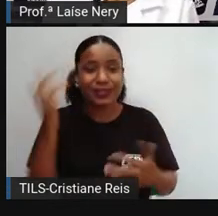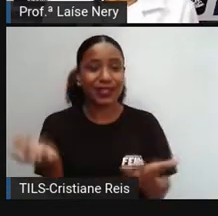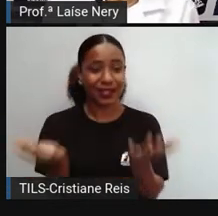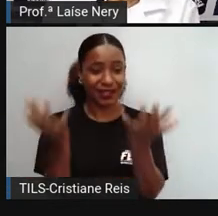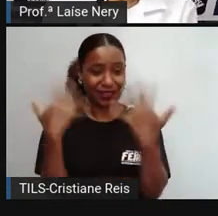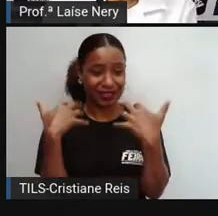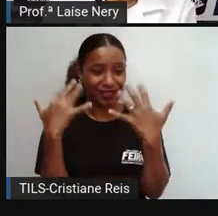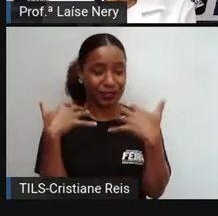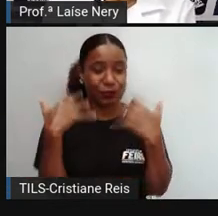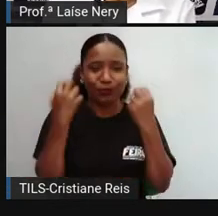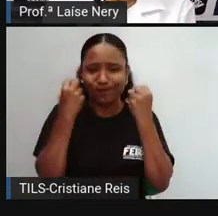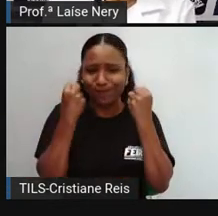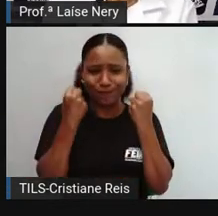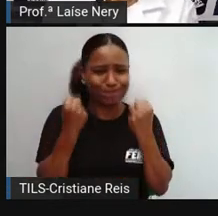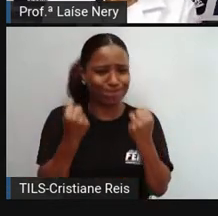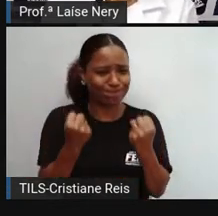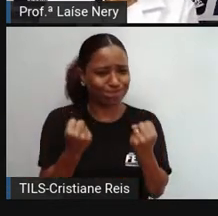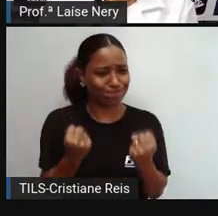sem perceber.